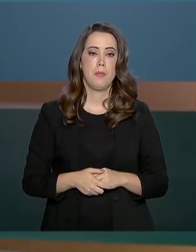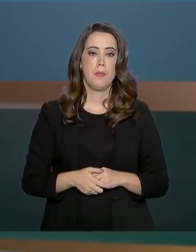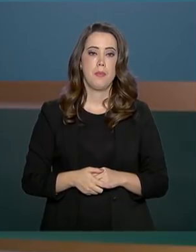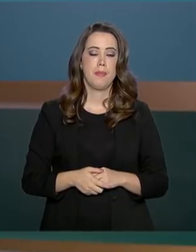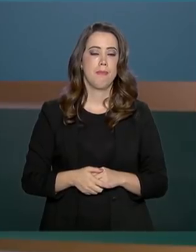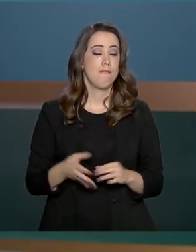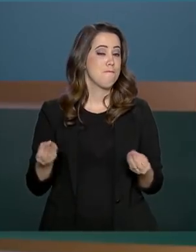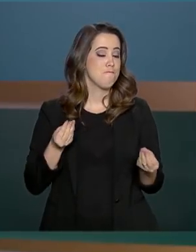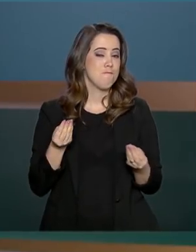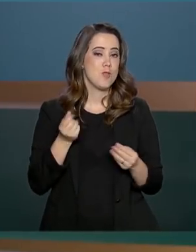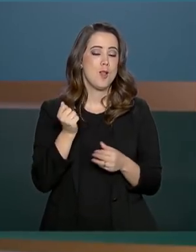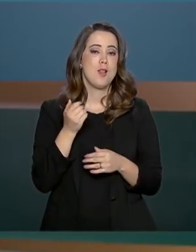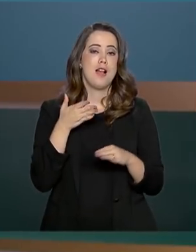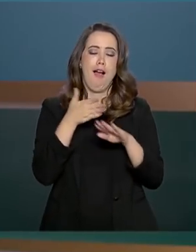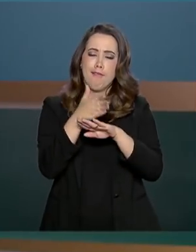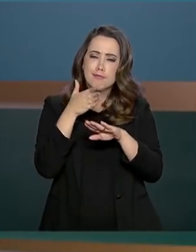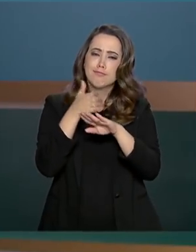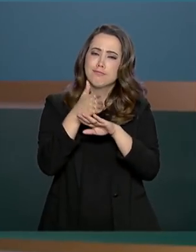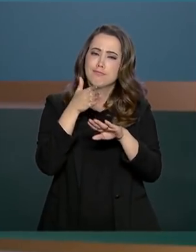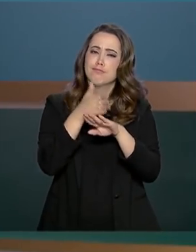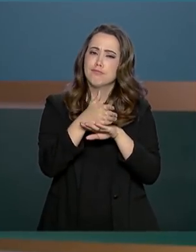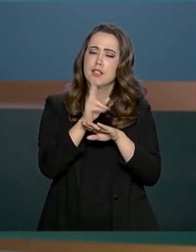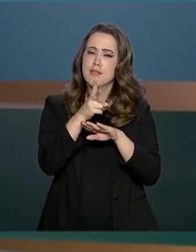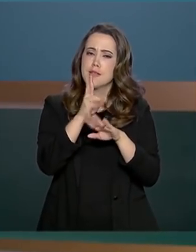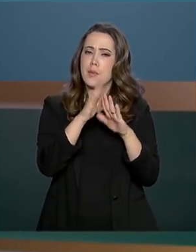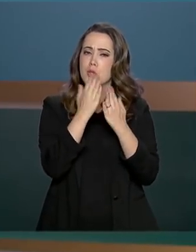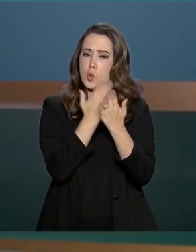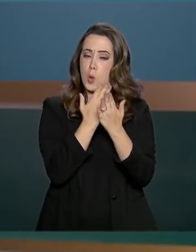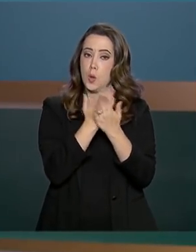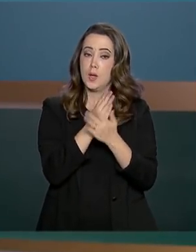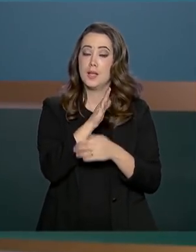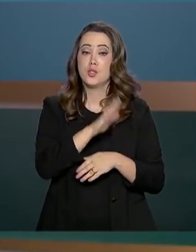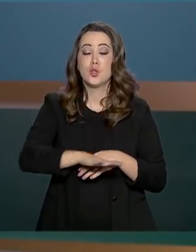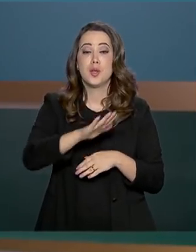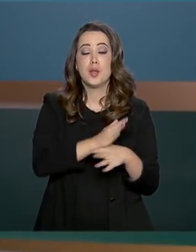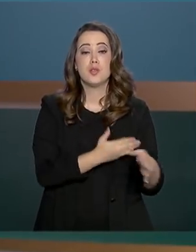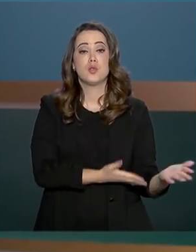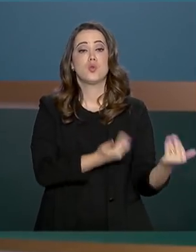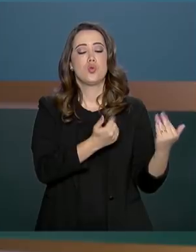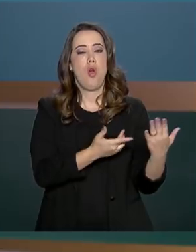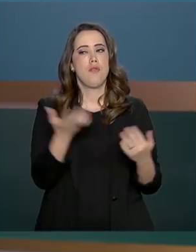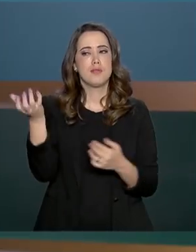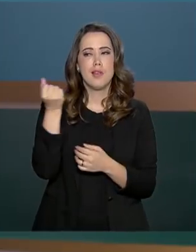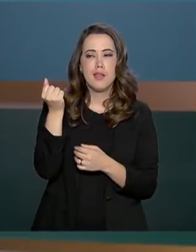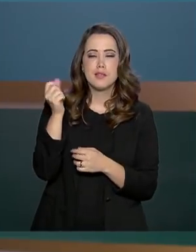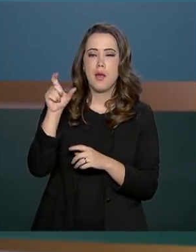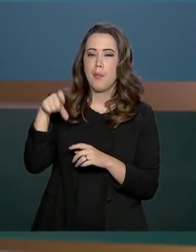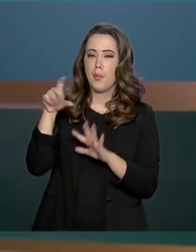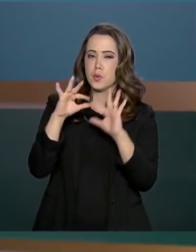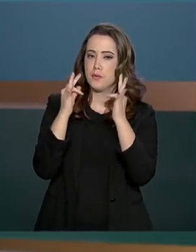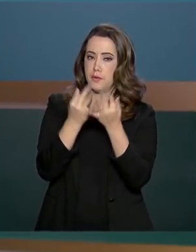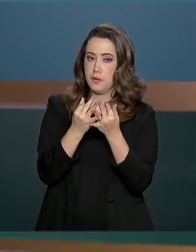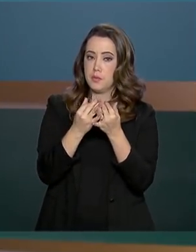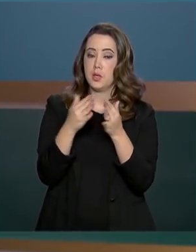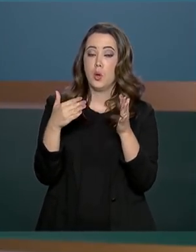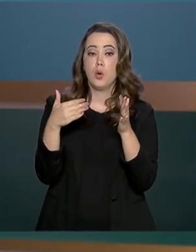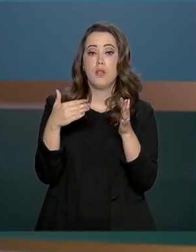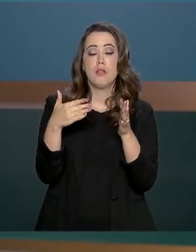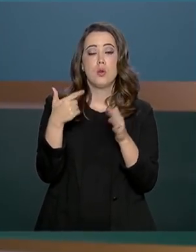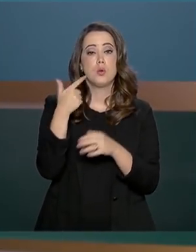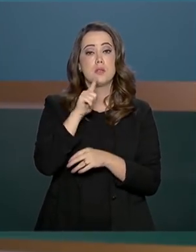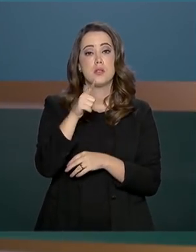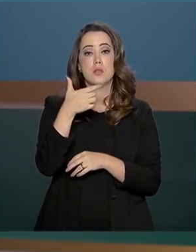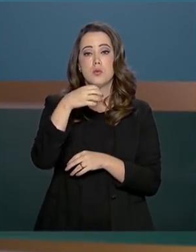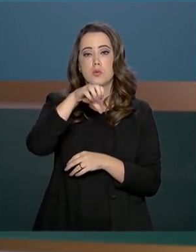frequência escolar de crianças e adolescentes beneficiados pelo programa Bolsa Família atingiu em 2019 índice